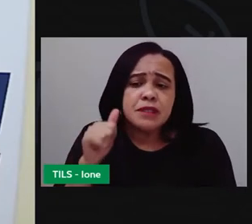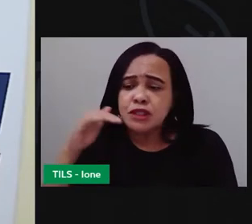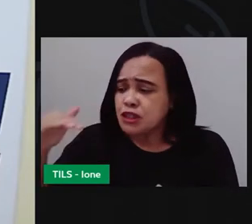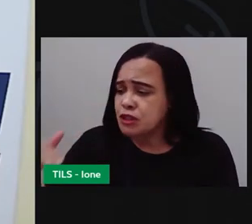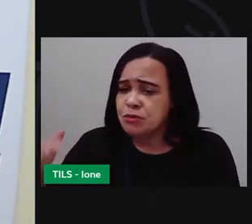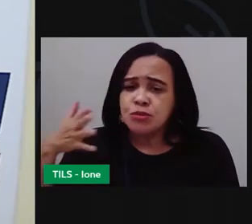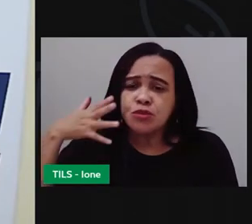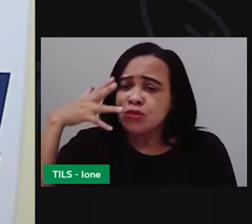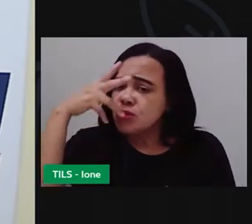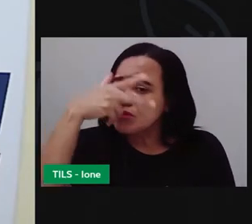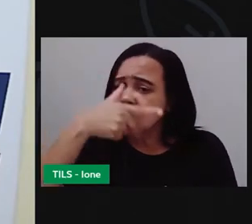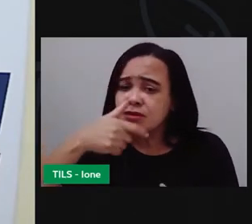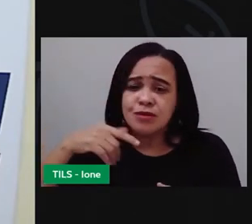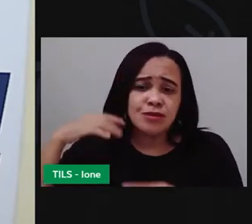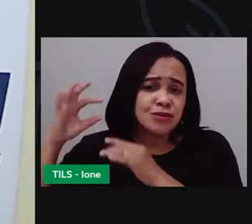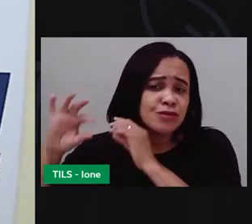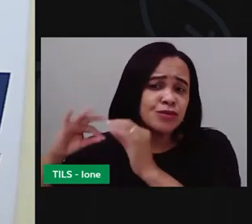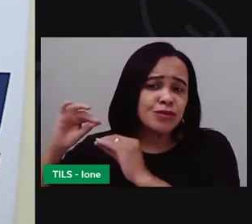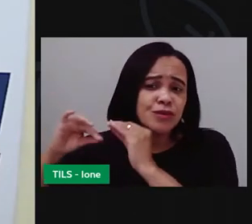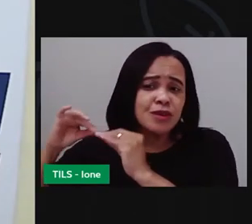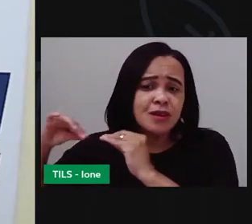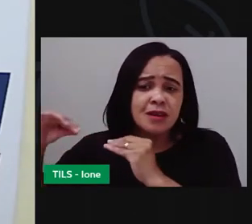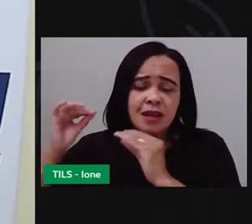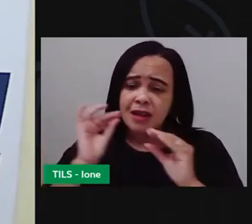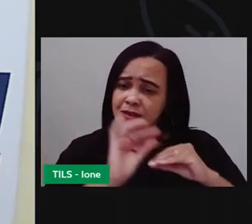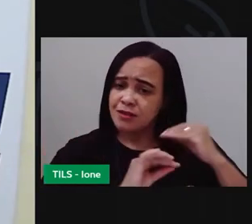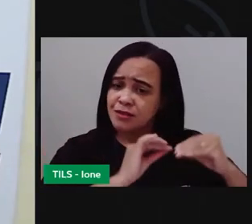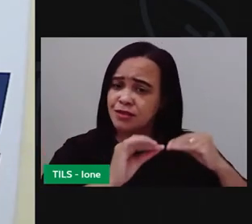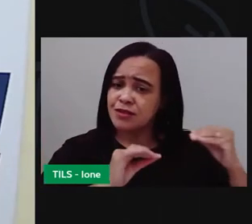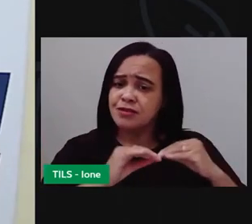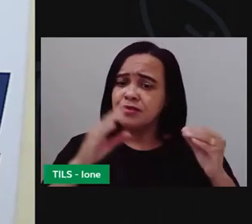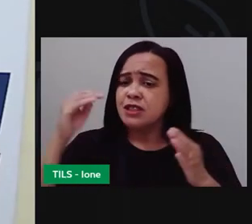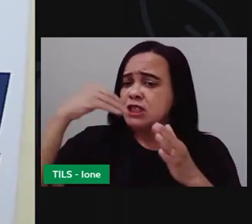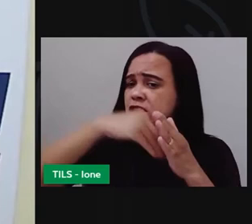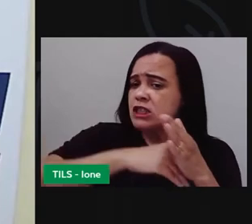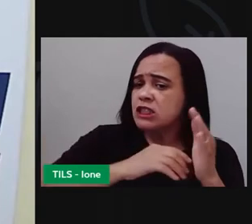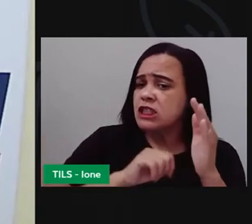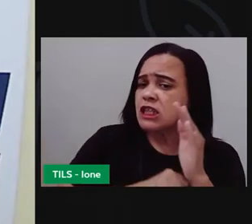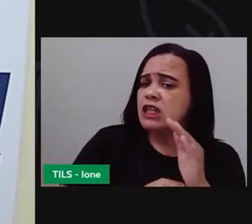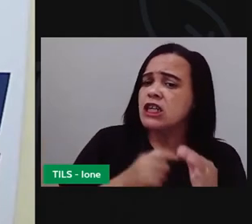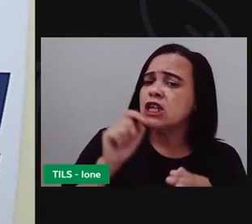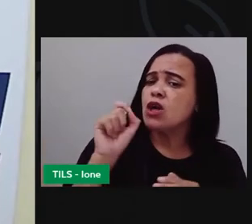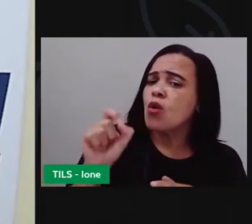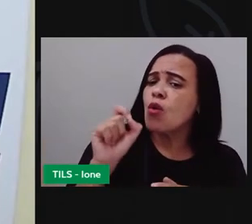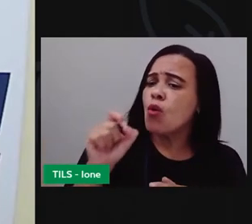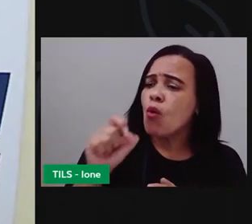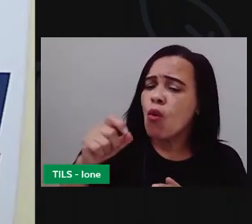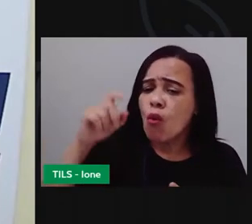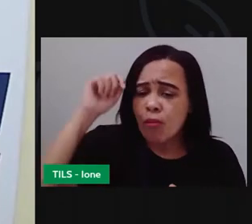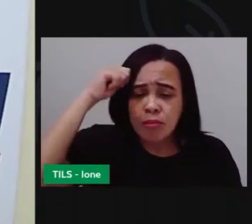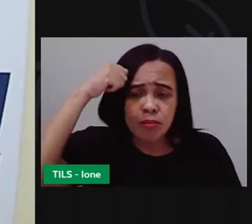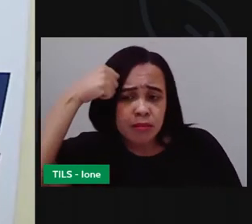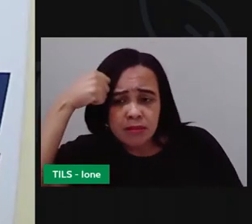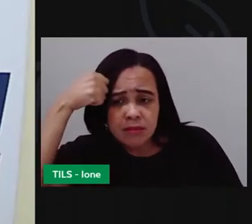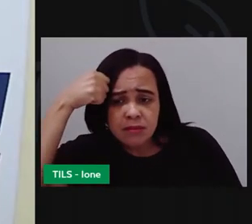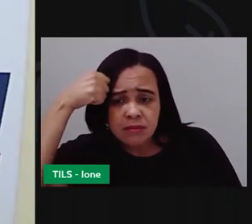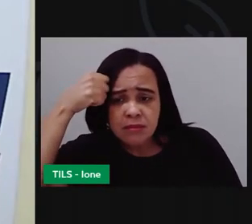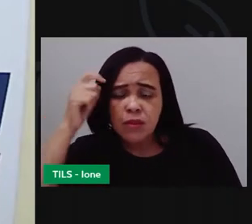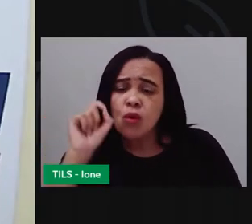Menina bonita do laço de fita, qual é teu segredo para ser assim tão pretinha?